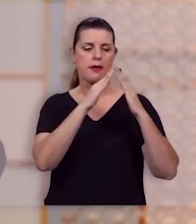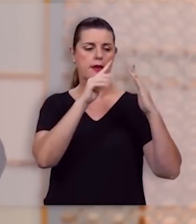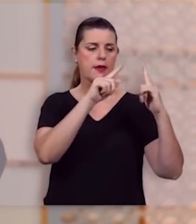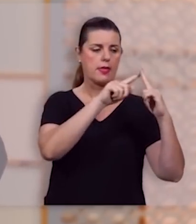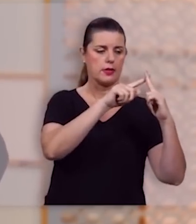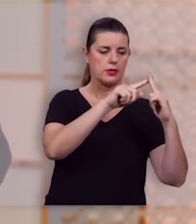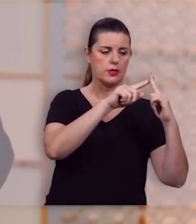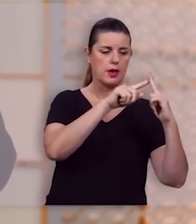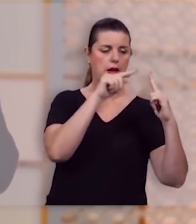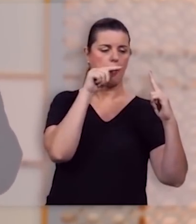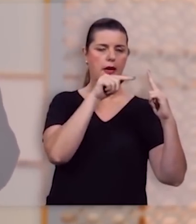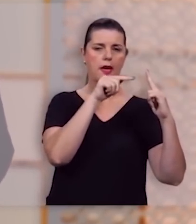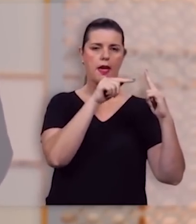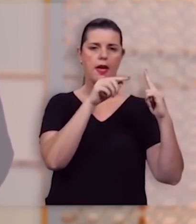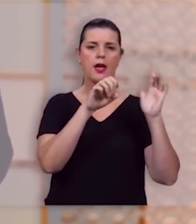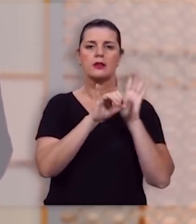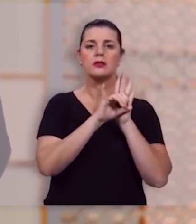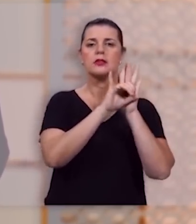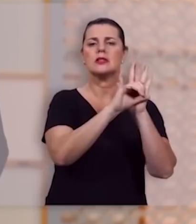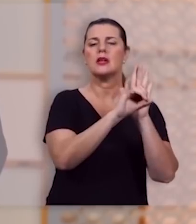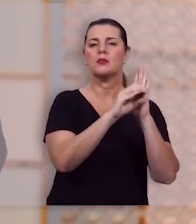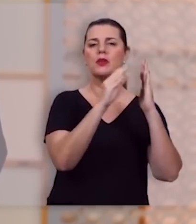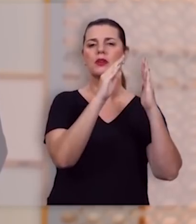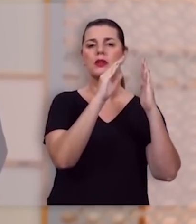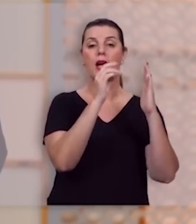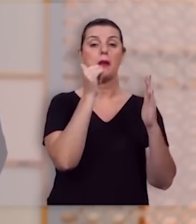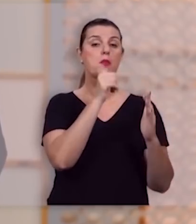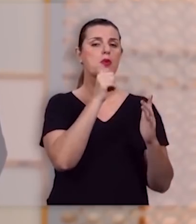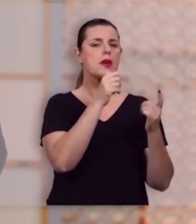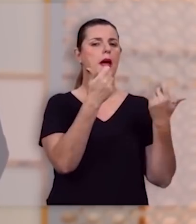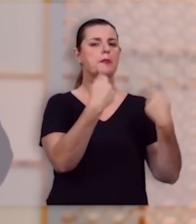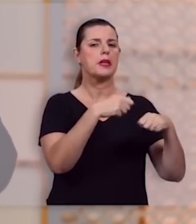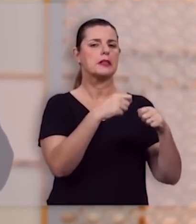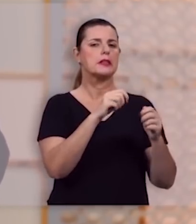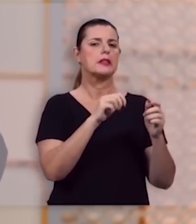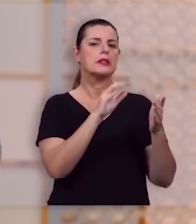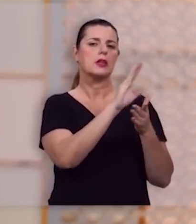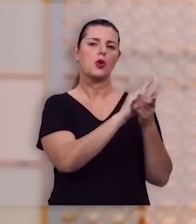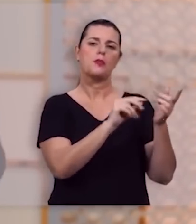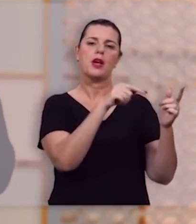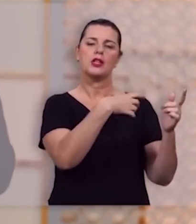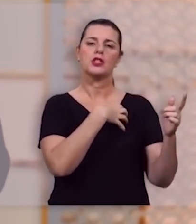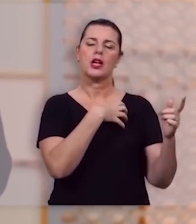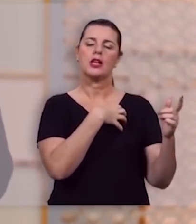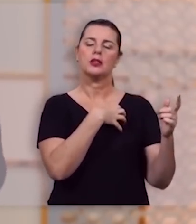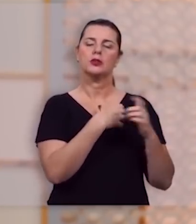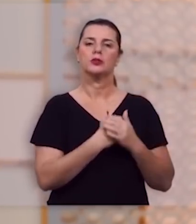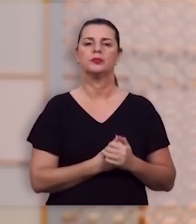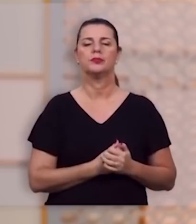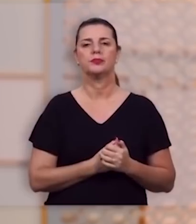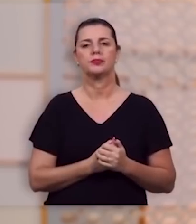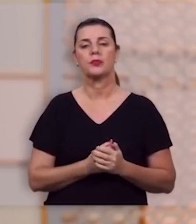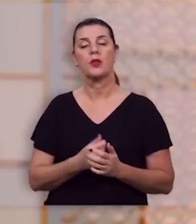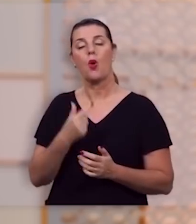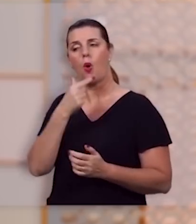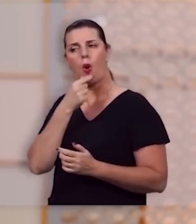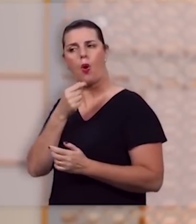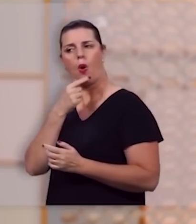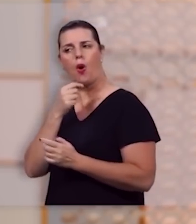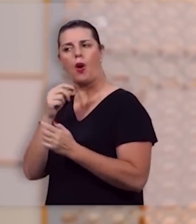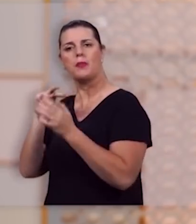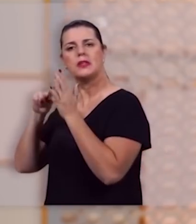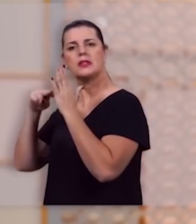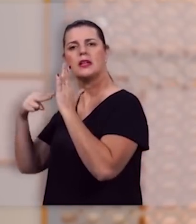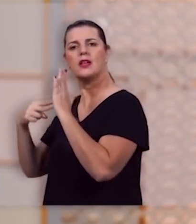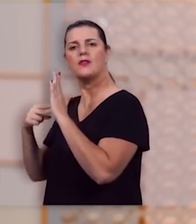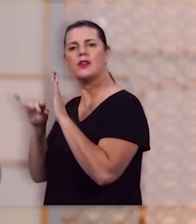é um símbolo daquilo que a igreja que a esposa deve ser ea esposa um símbolo da a igreja deve ser e o marido um